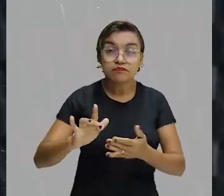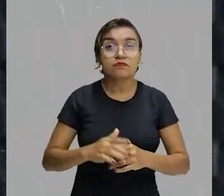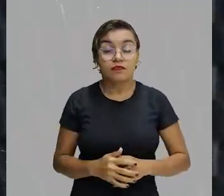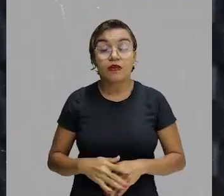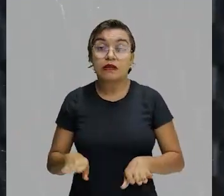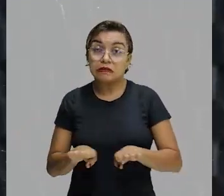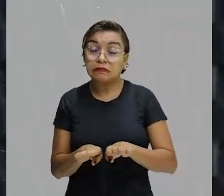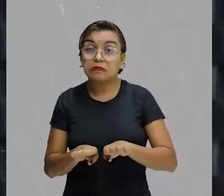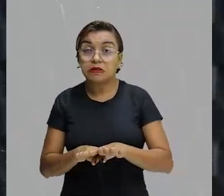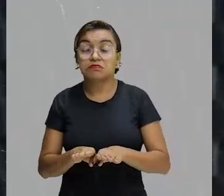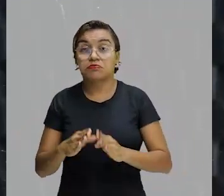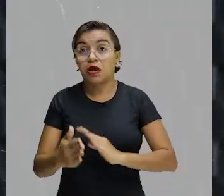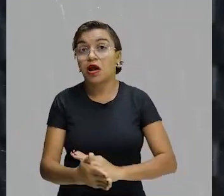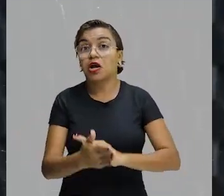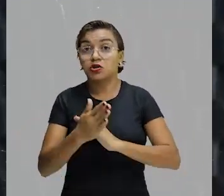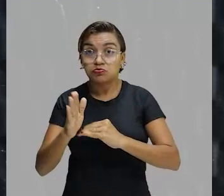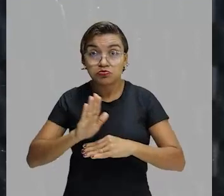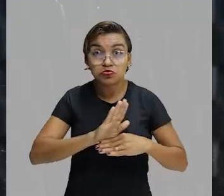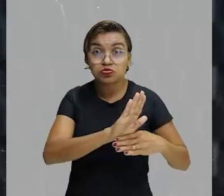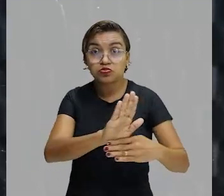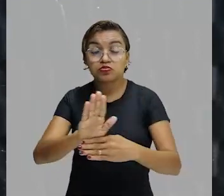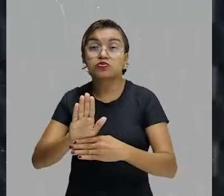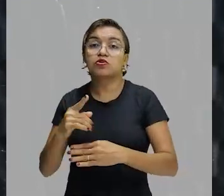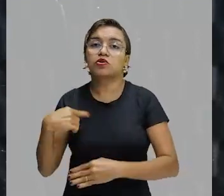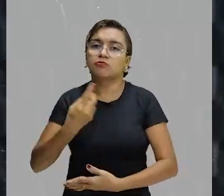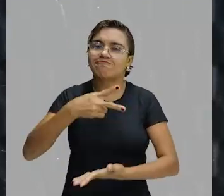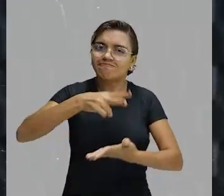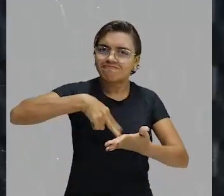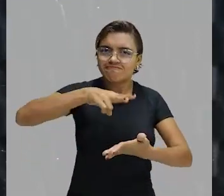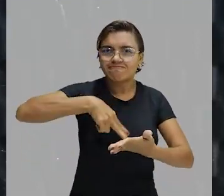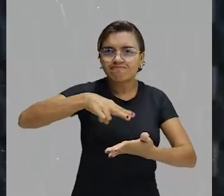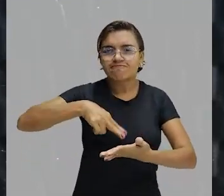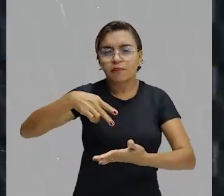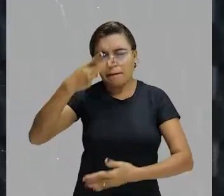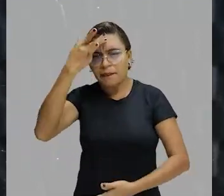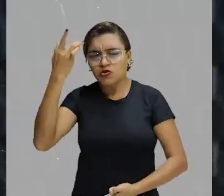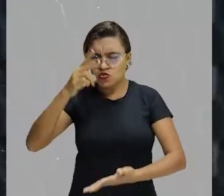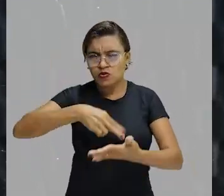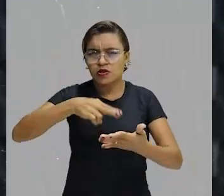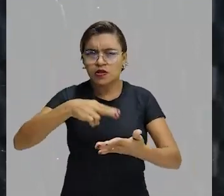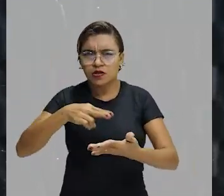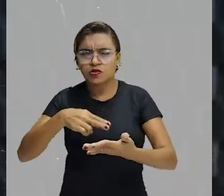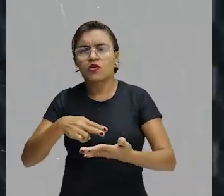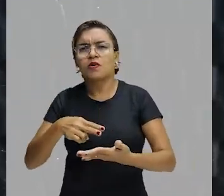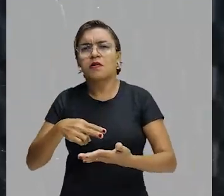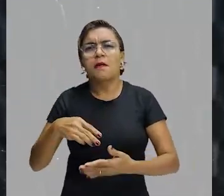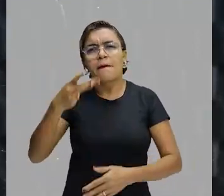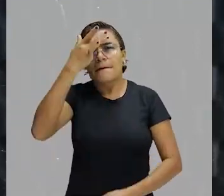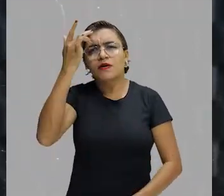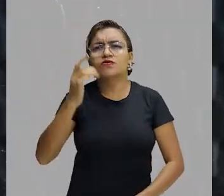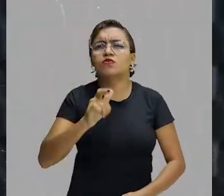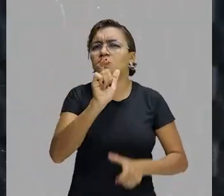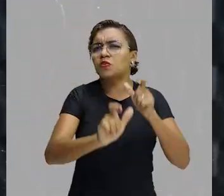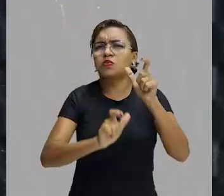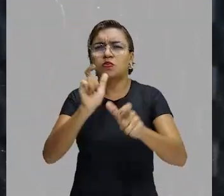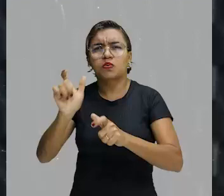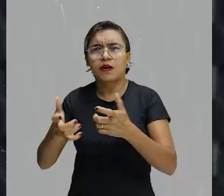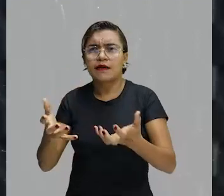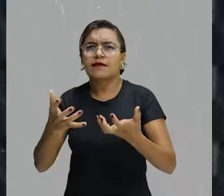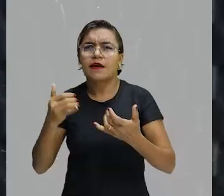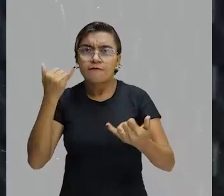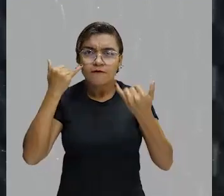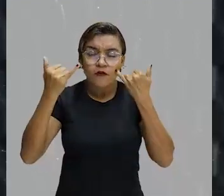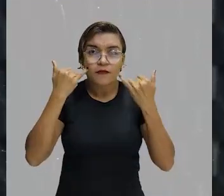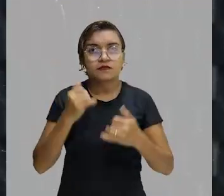trouxe um benefício muito grande para nós, leitores, para nós, para todo o público em geral, que quer estar sempre informado. E